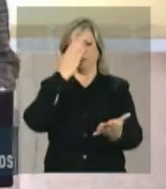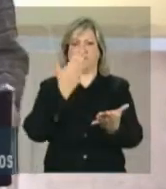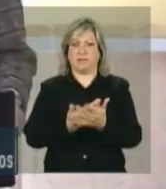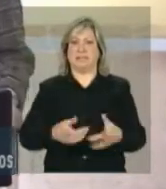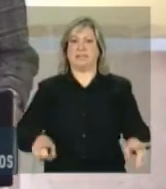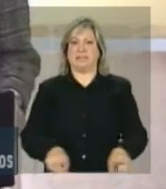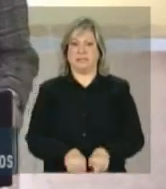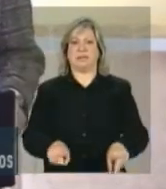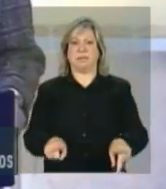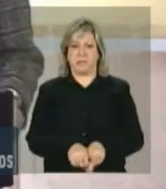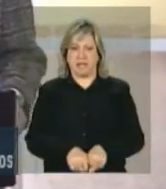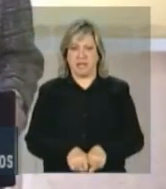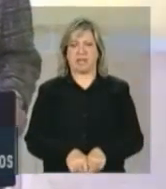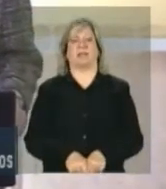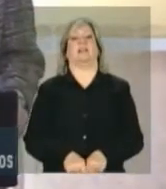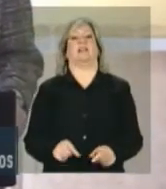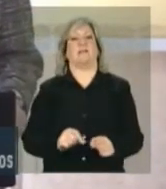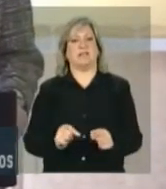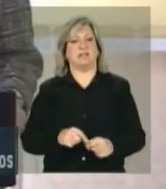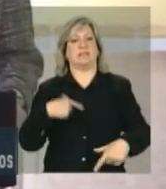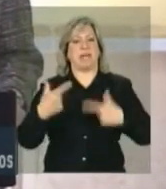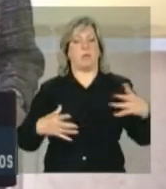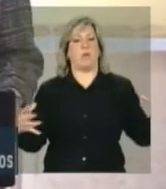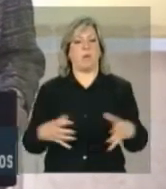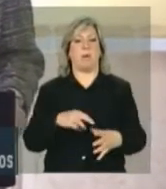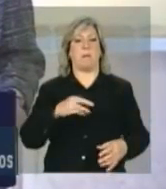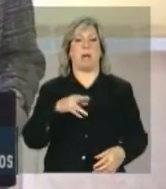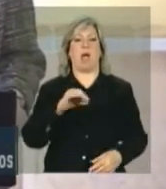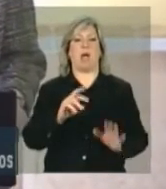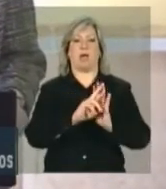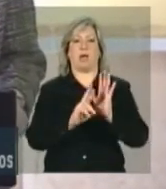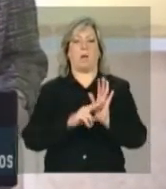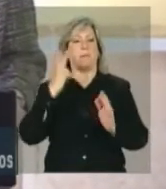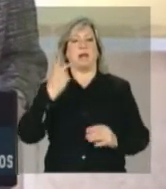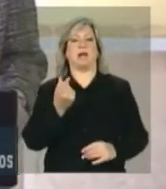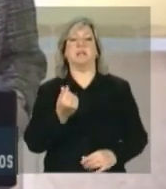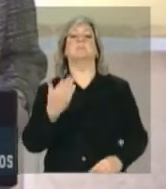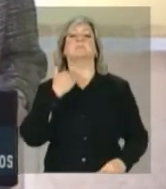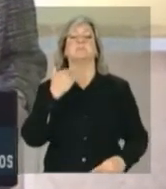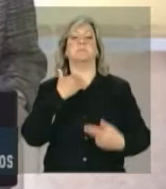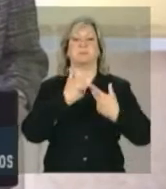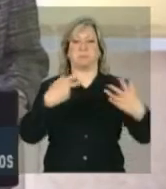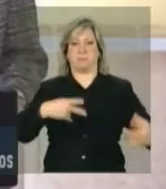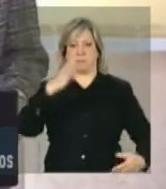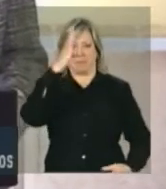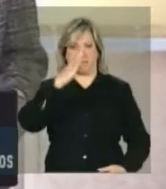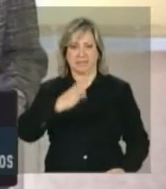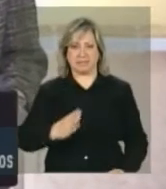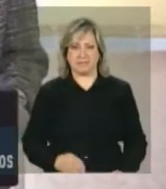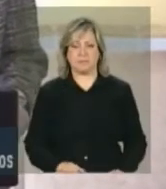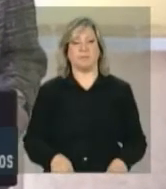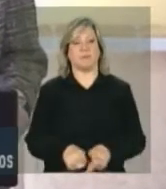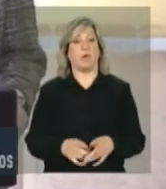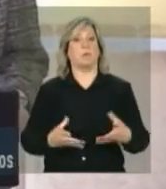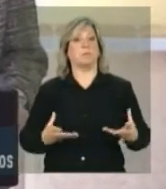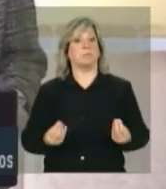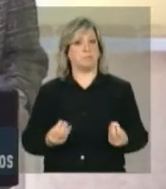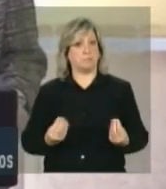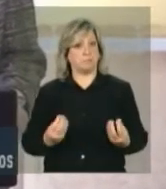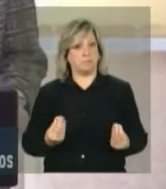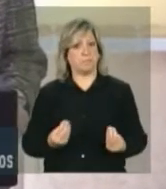em marcos regulatórios para o sistema financeiro e bancário brasileiro bastante